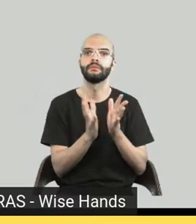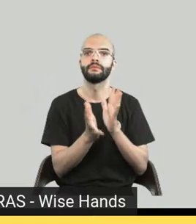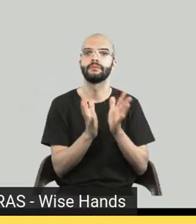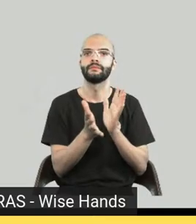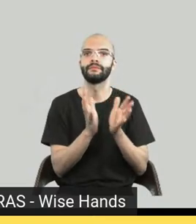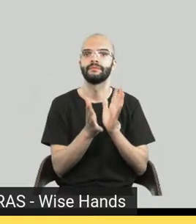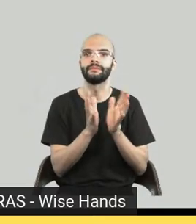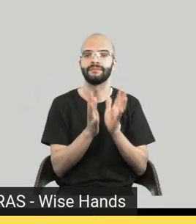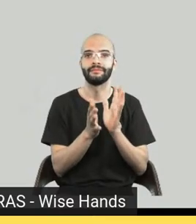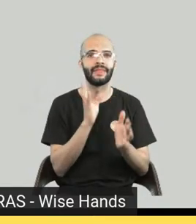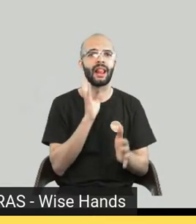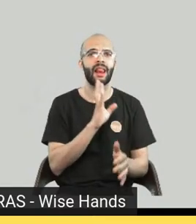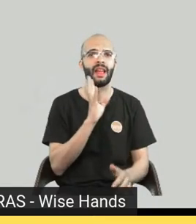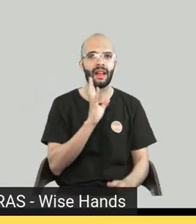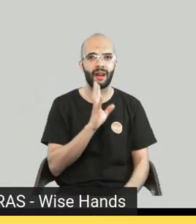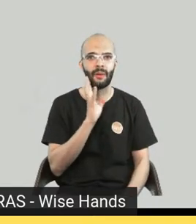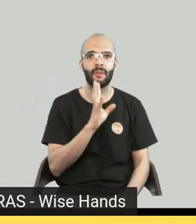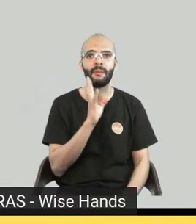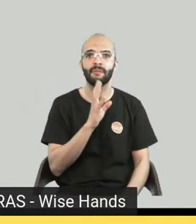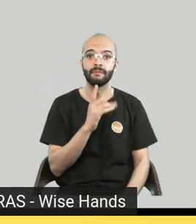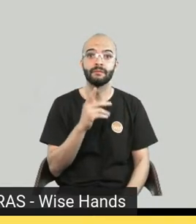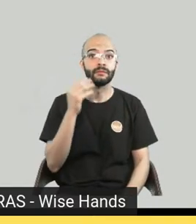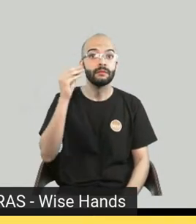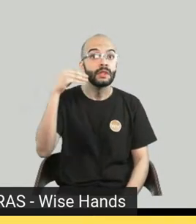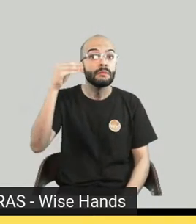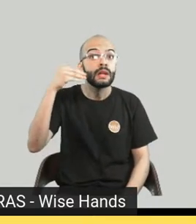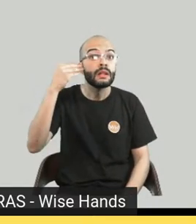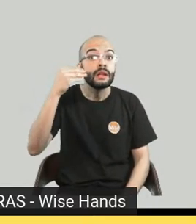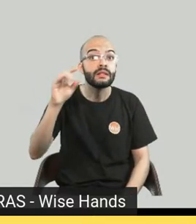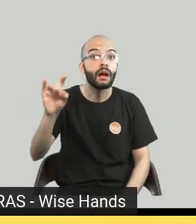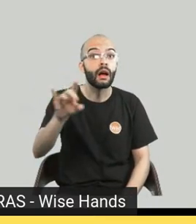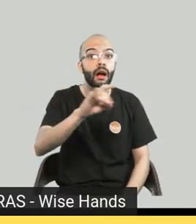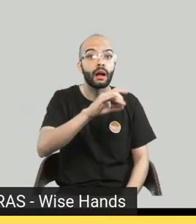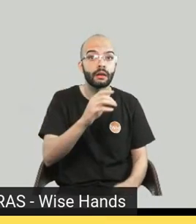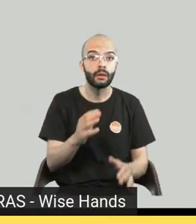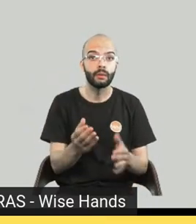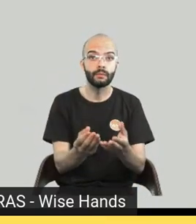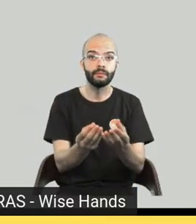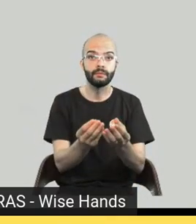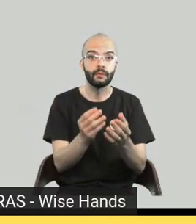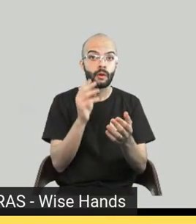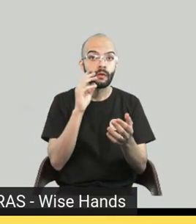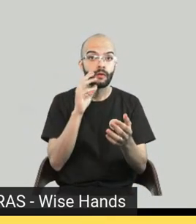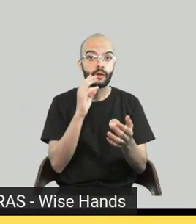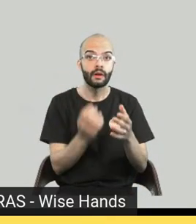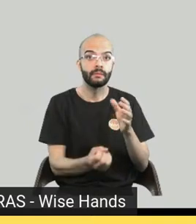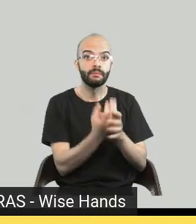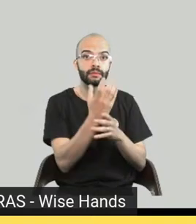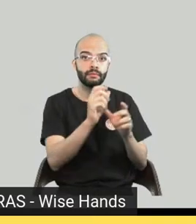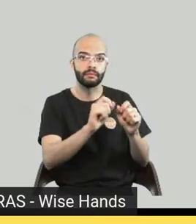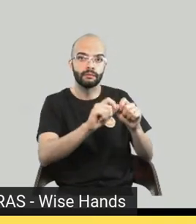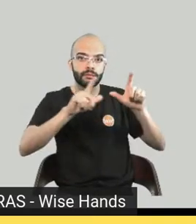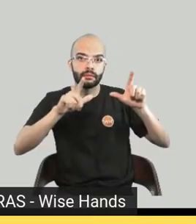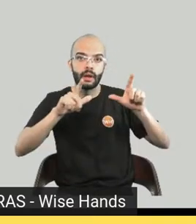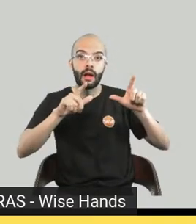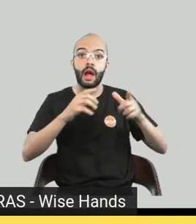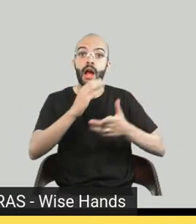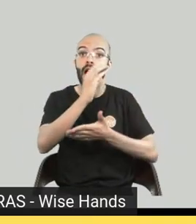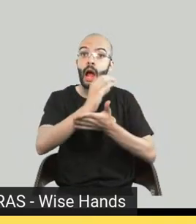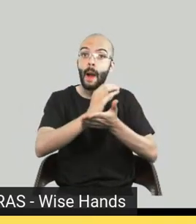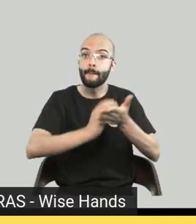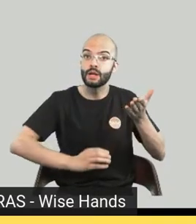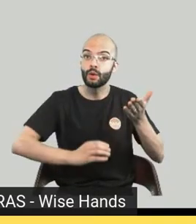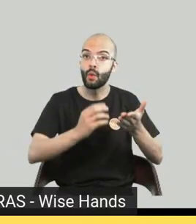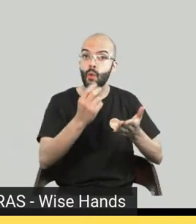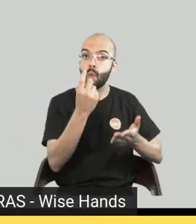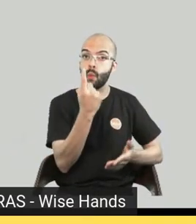Então a experiência é muito legal de todos que conheceram, como o Rafael disse, o primeiro capítulo ele está grátis, é só acessar o